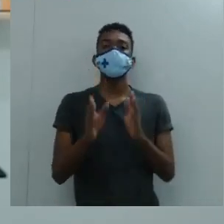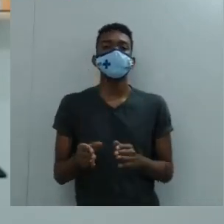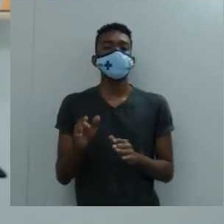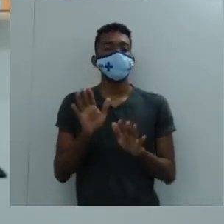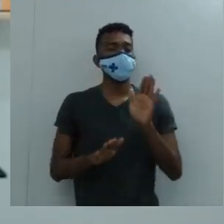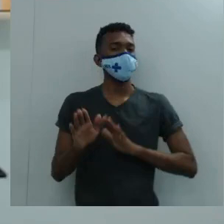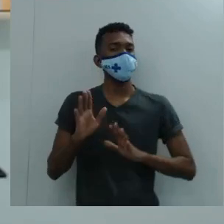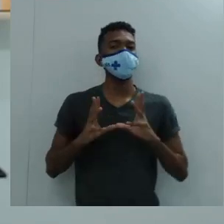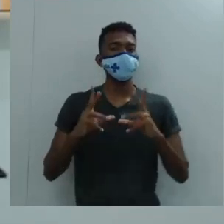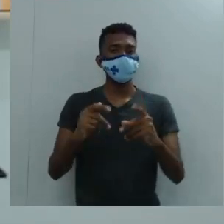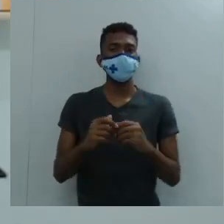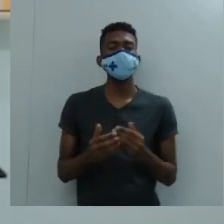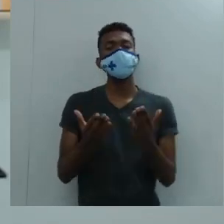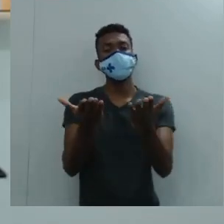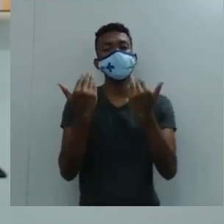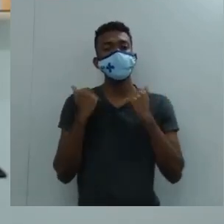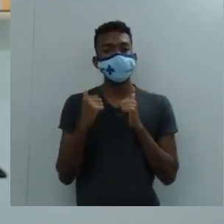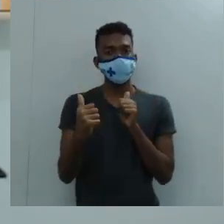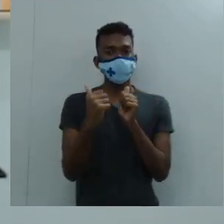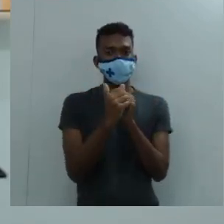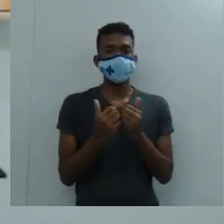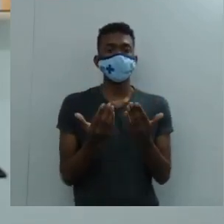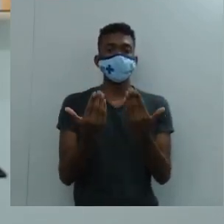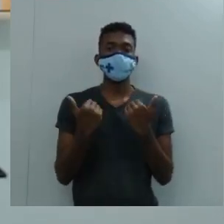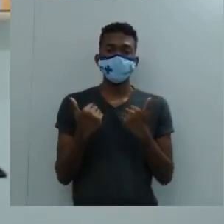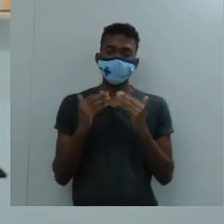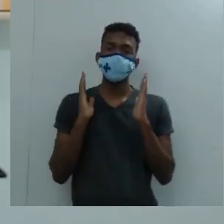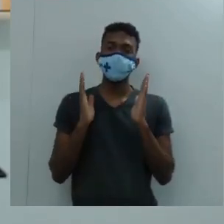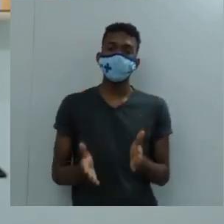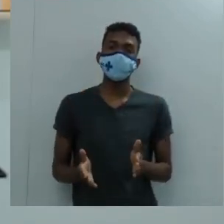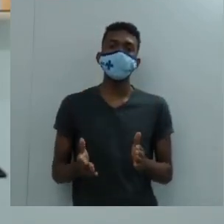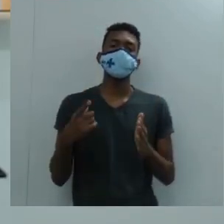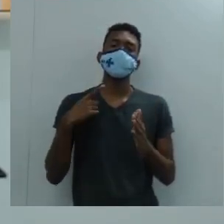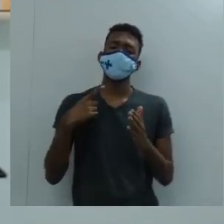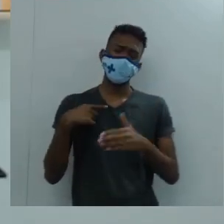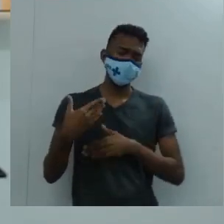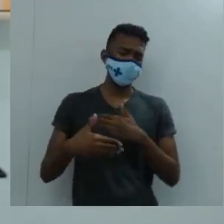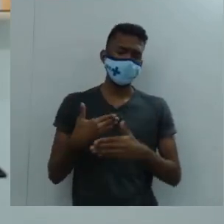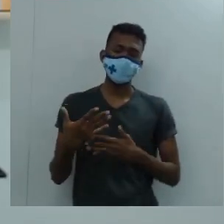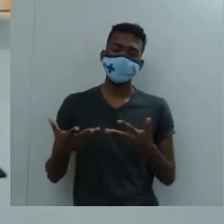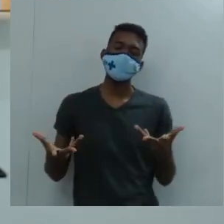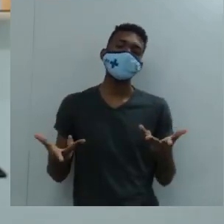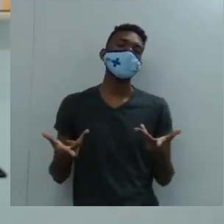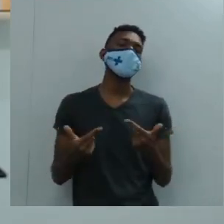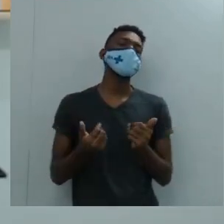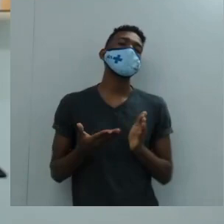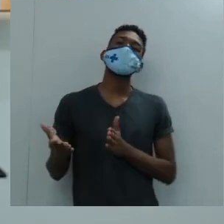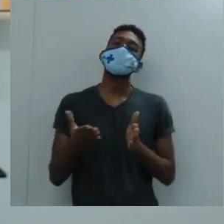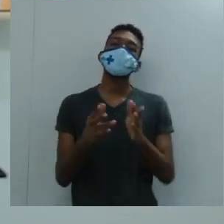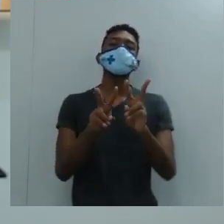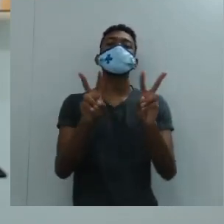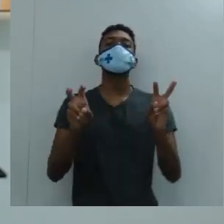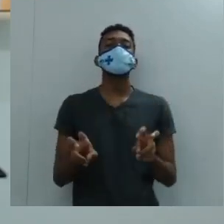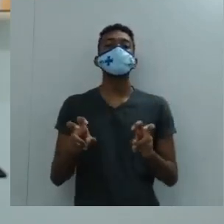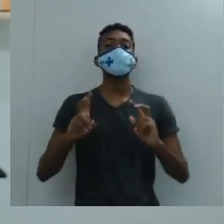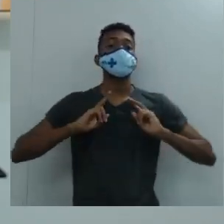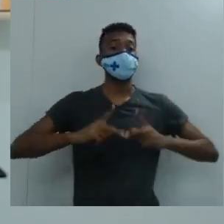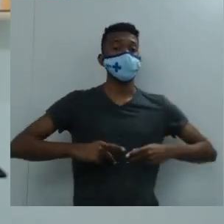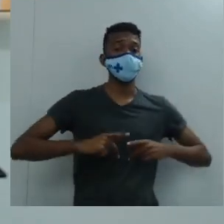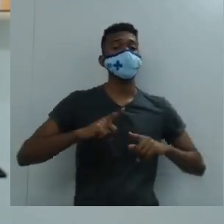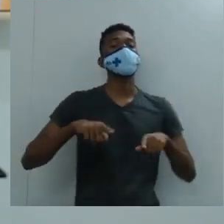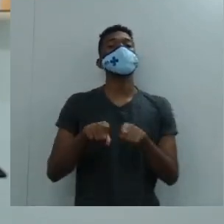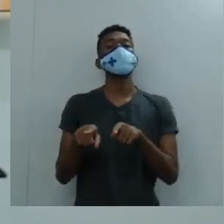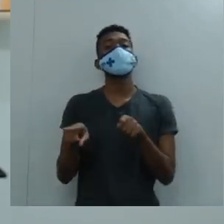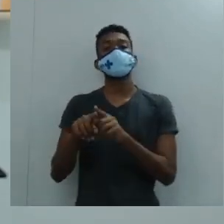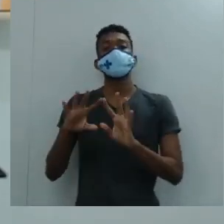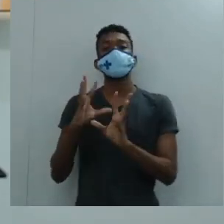Agora eu convido, venham comigo para essa viagem maravilhosa sobre o humanismo e